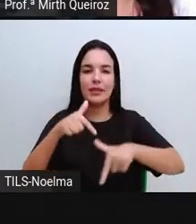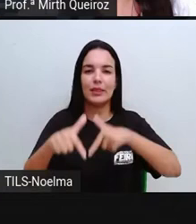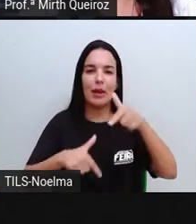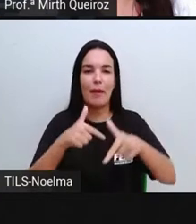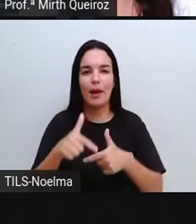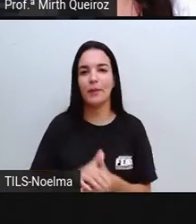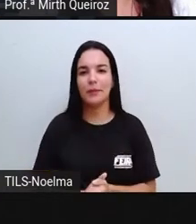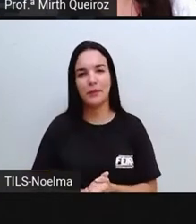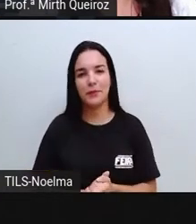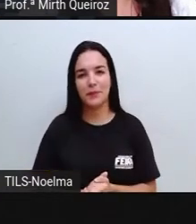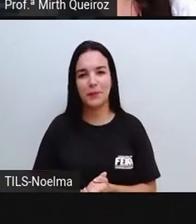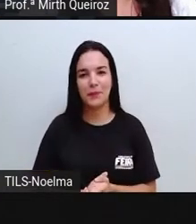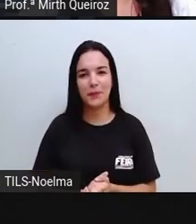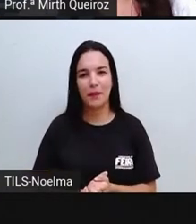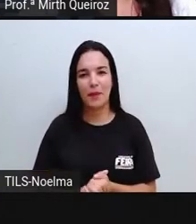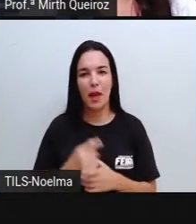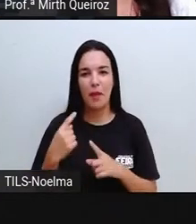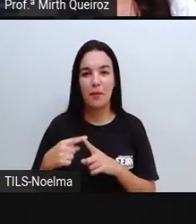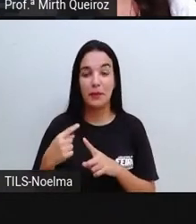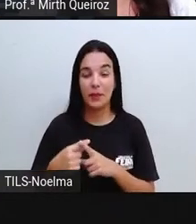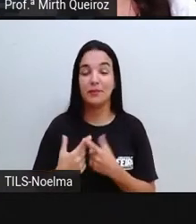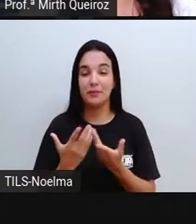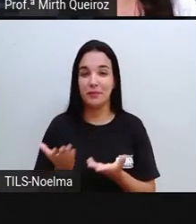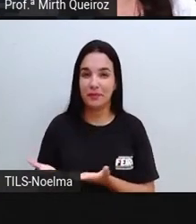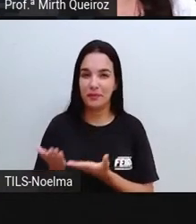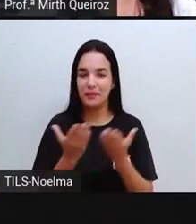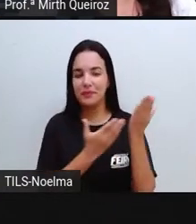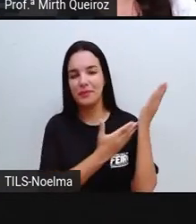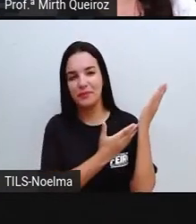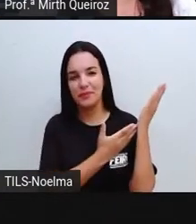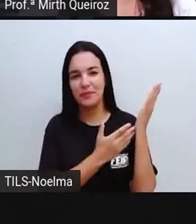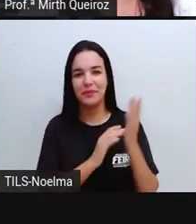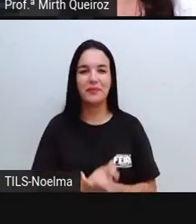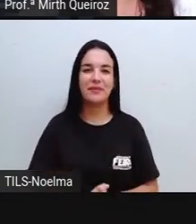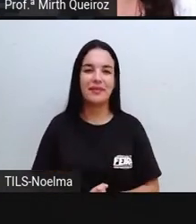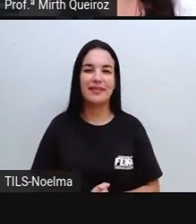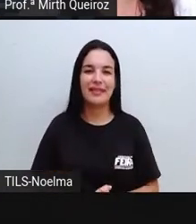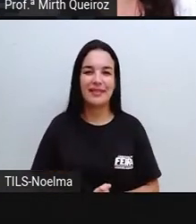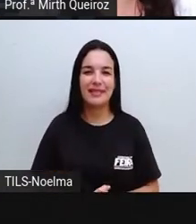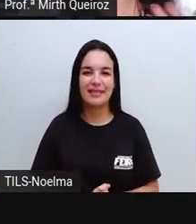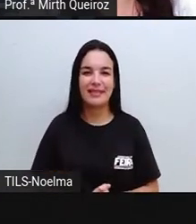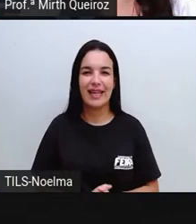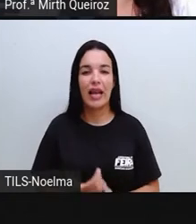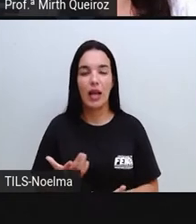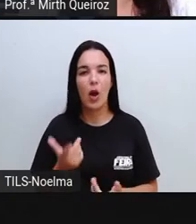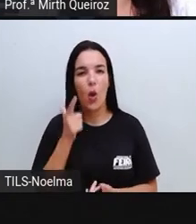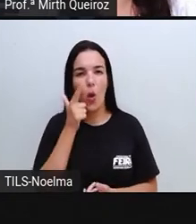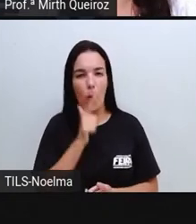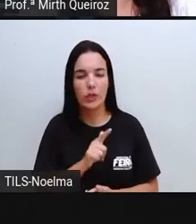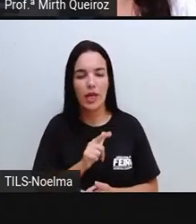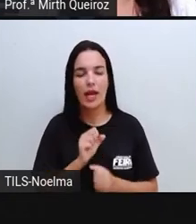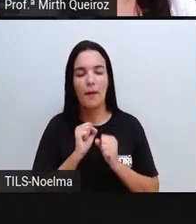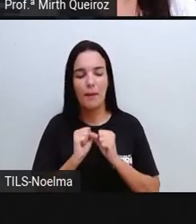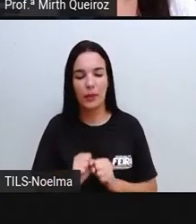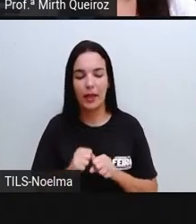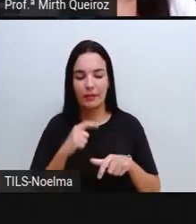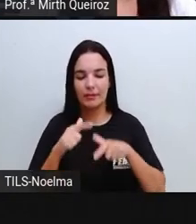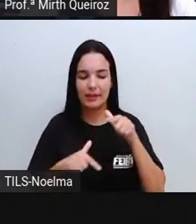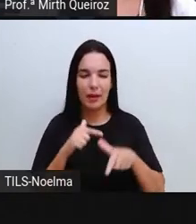deriva do grego ergos, que significa trabalho. Então, é a capacidade de se produzir trabalho, né?